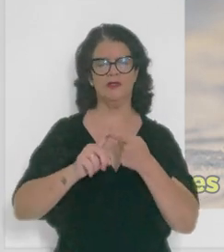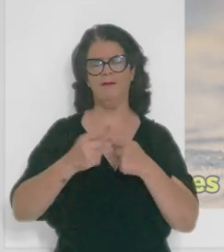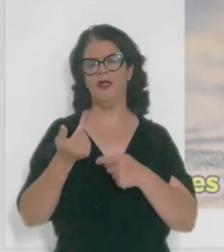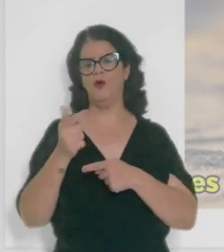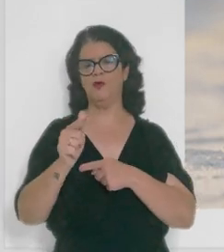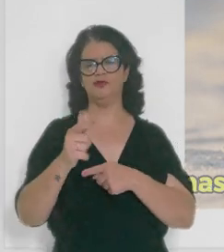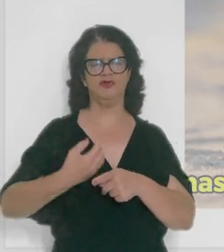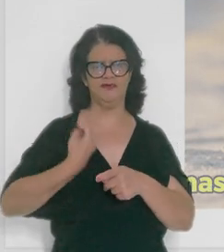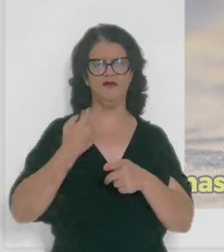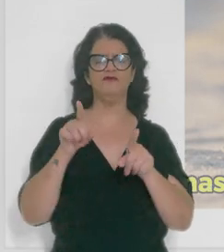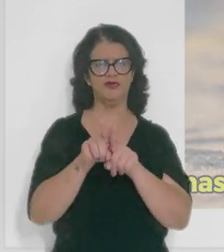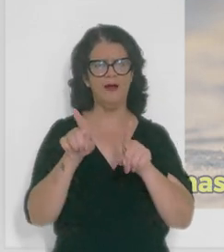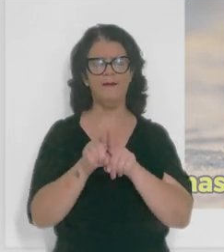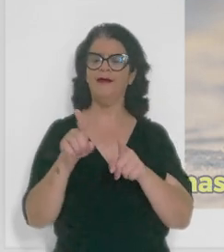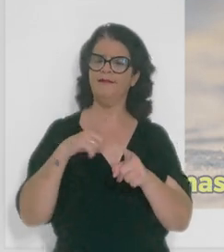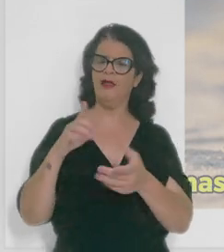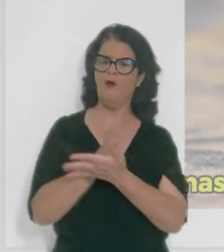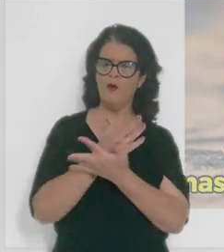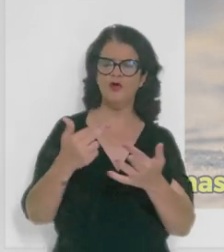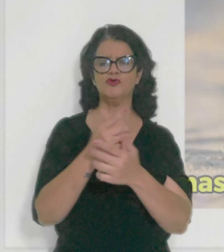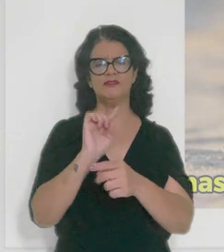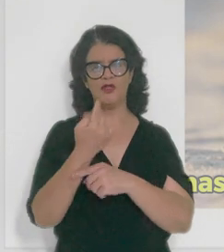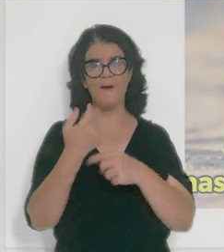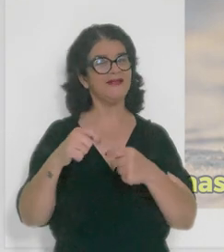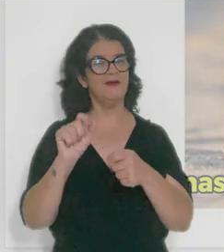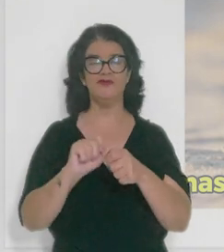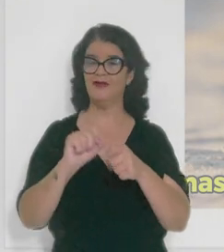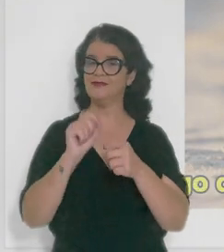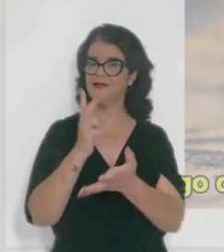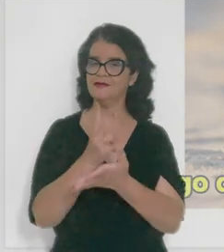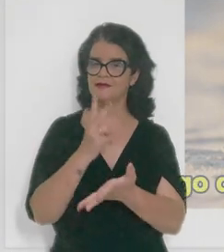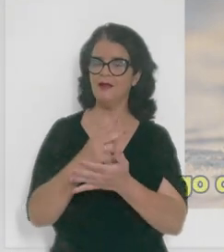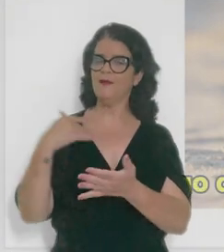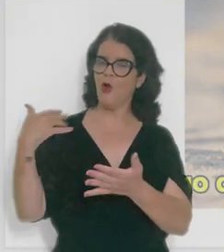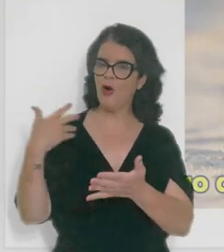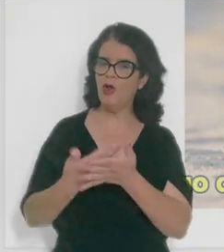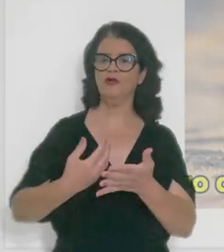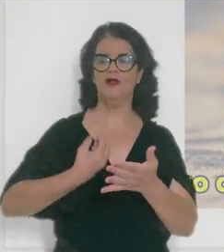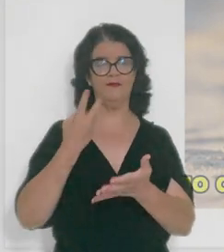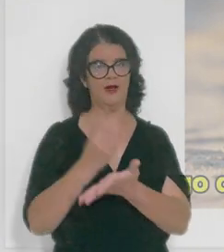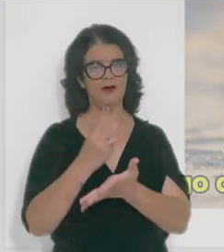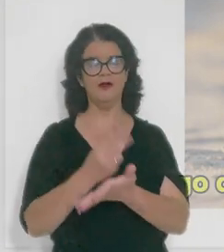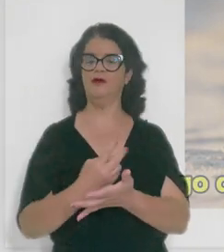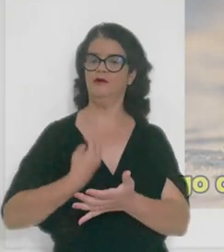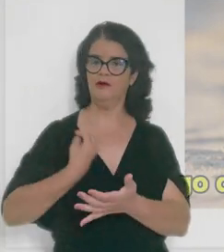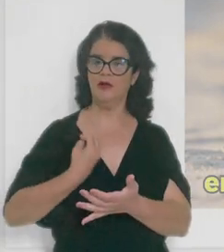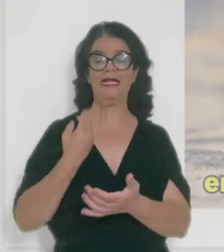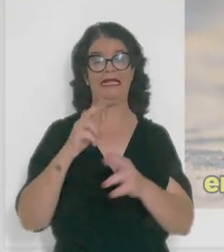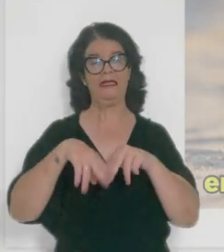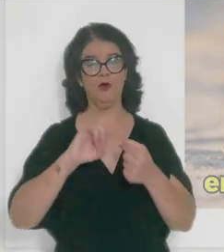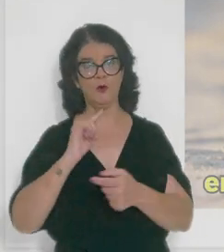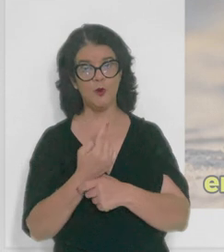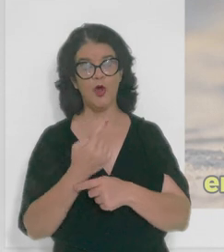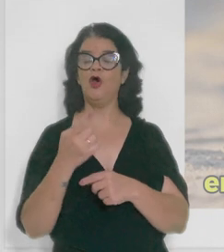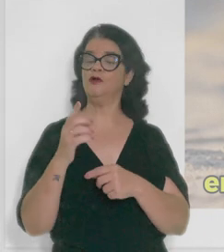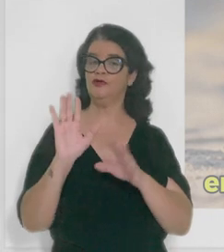também, né? Tem algumas coisas que nós precisamos fazer sempre, né? Ao longo da nossa vida para a gente se manter vivo, né? Então,